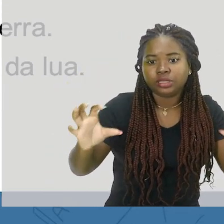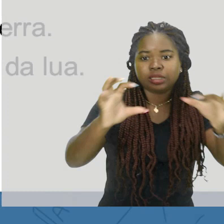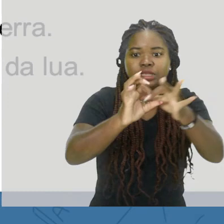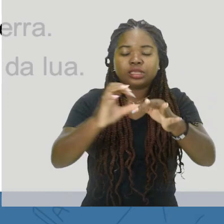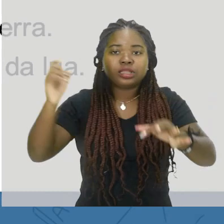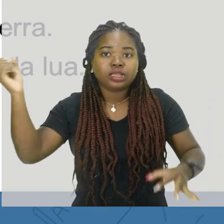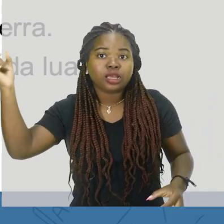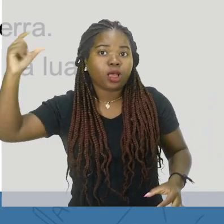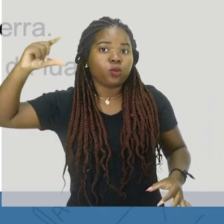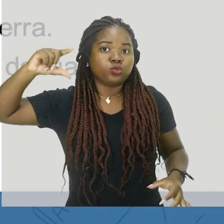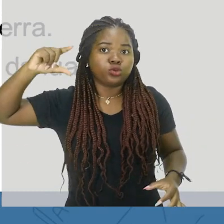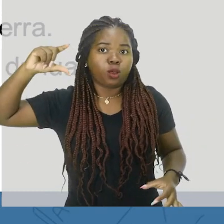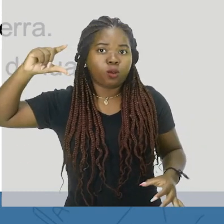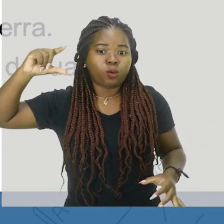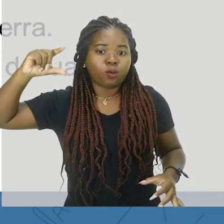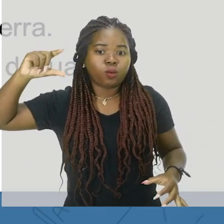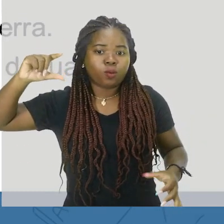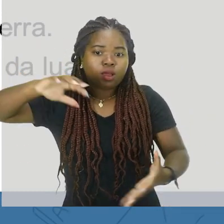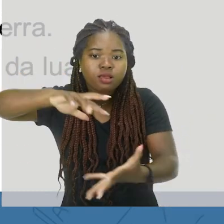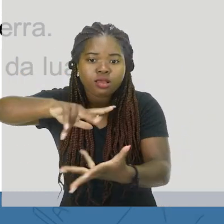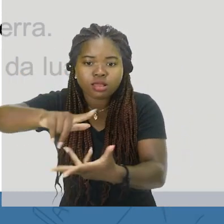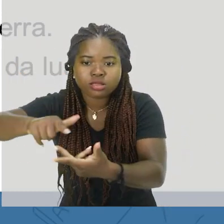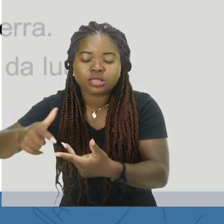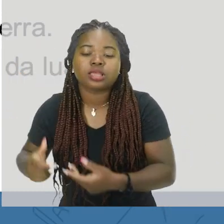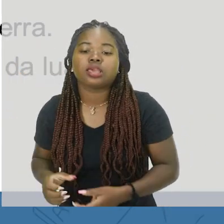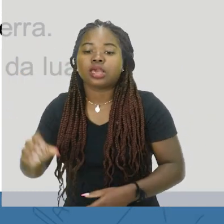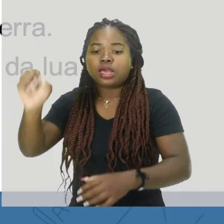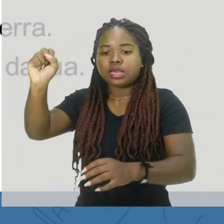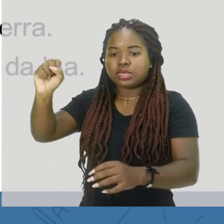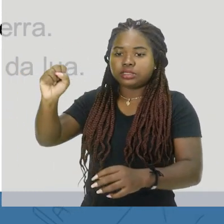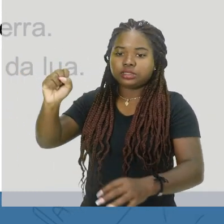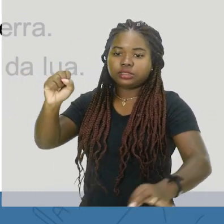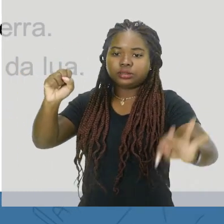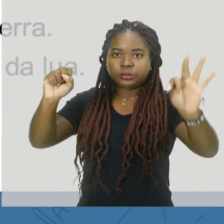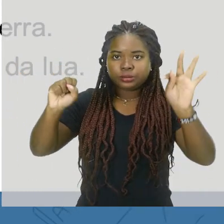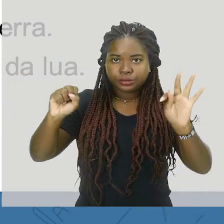a Terra, tá certo? Então, é como se fosse o seguinte,